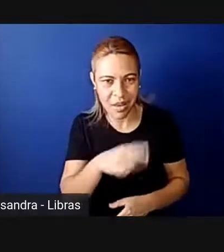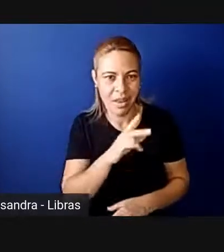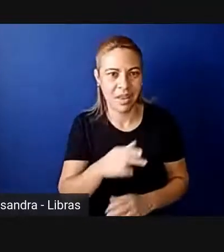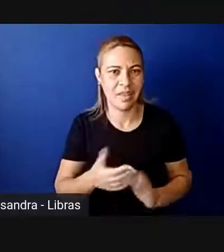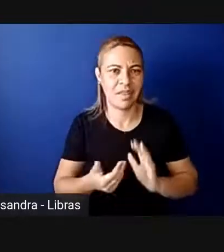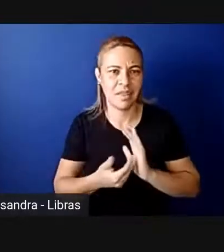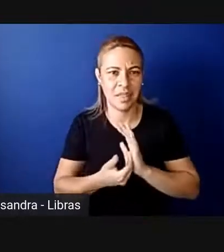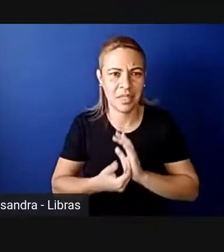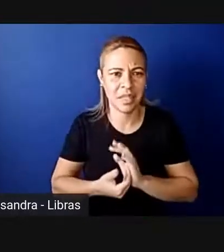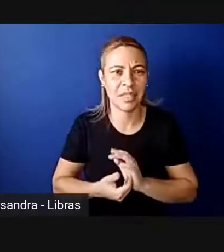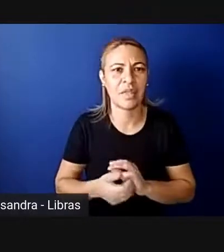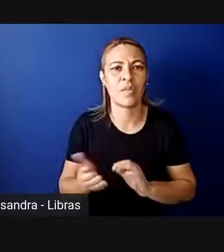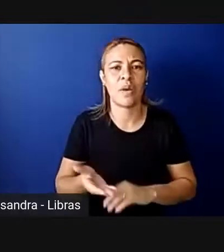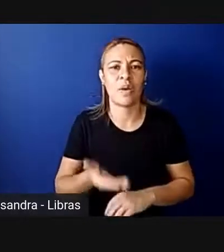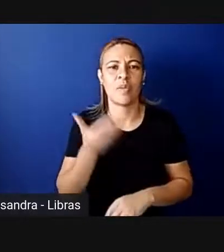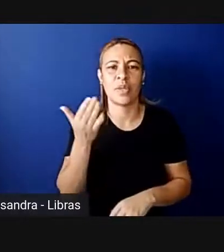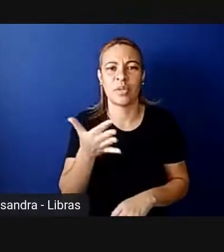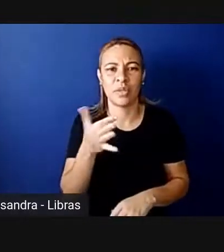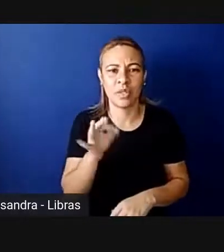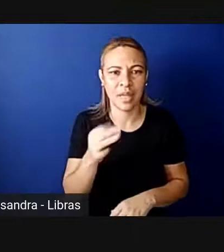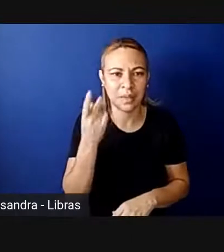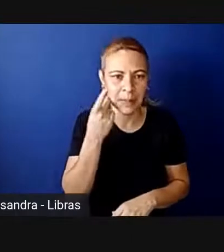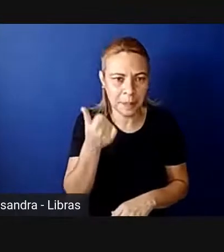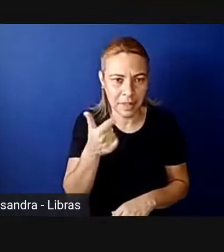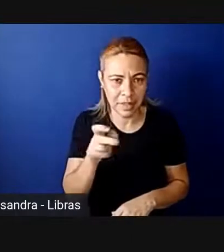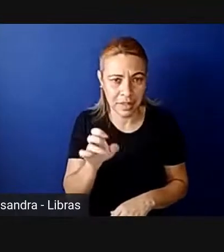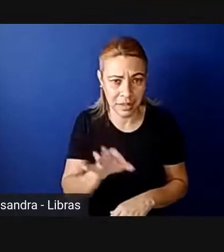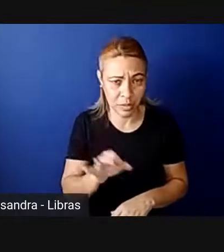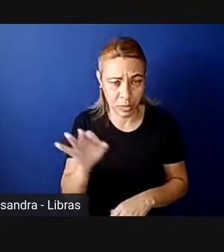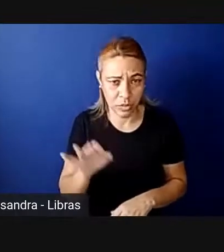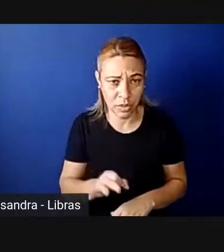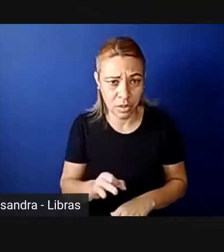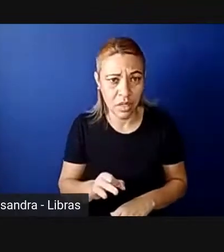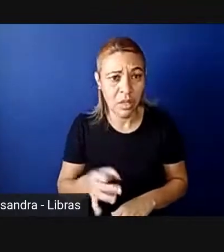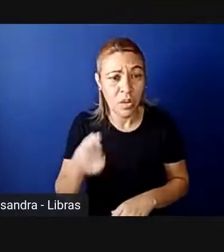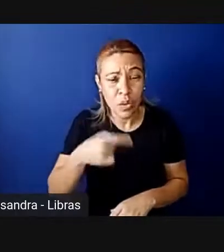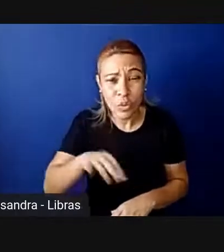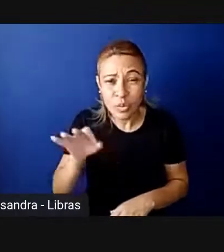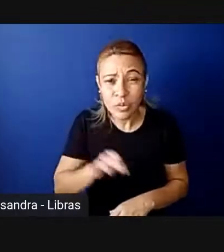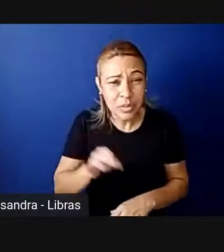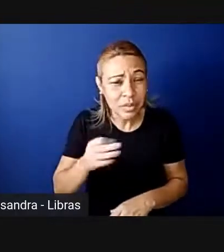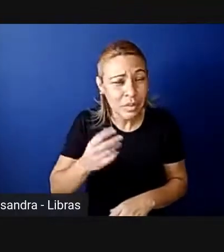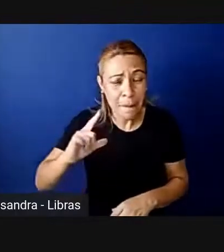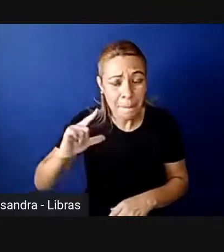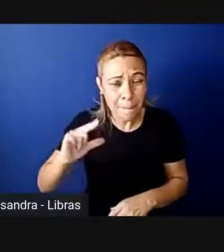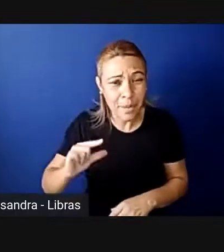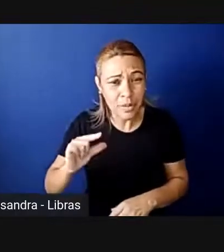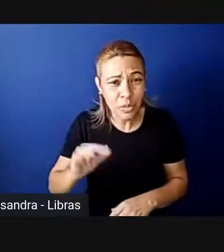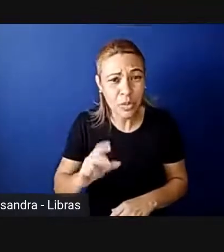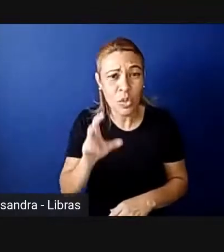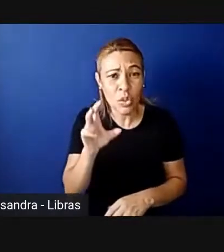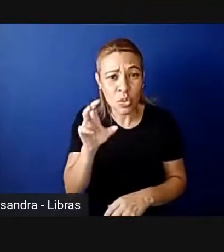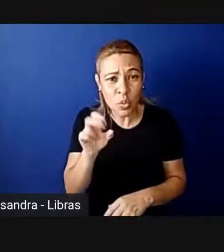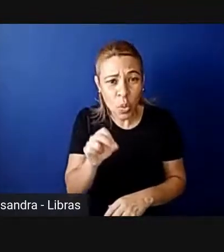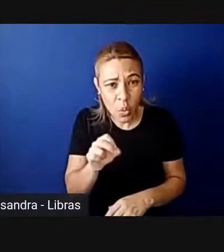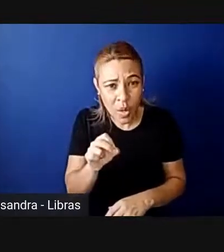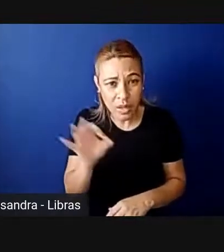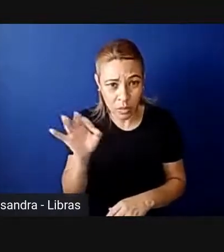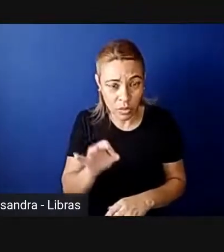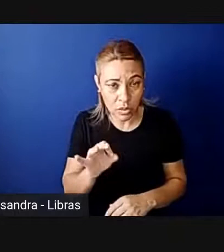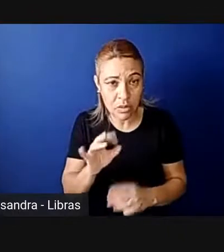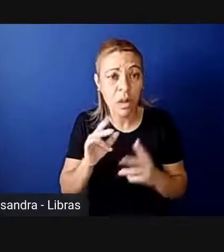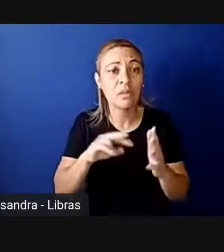10% para 15%, nosso percentual é tão, tão baixo que 50% de aumento é 5%,